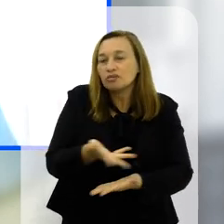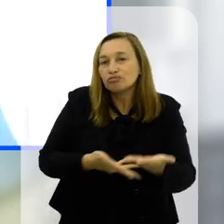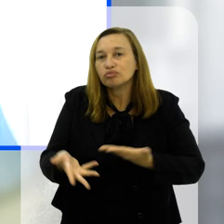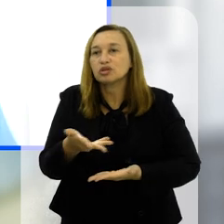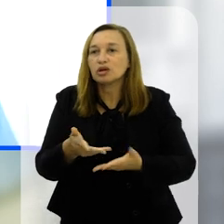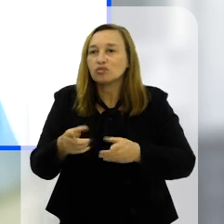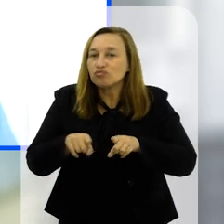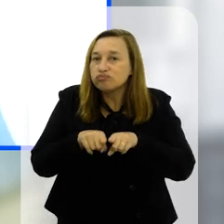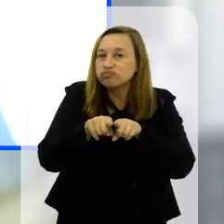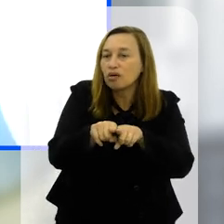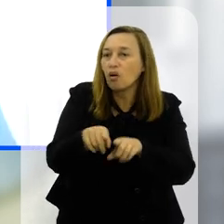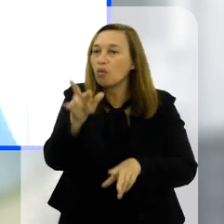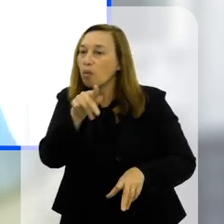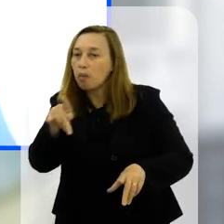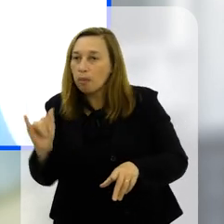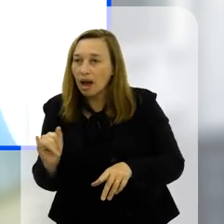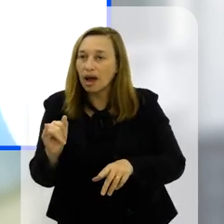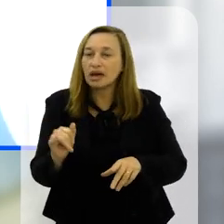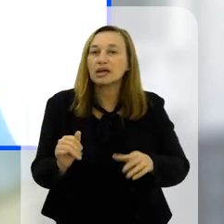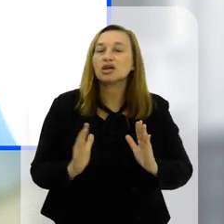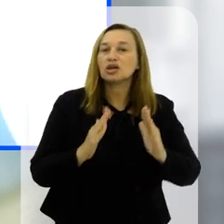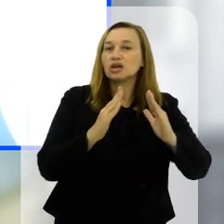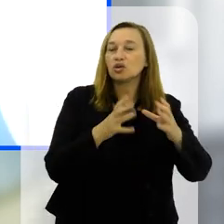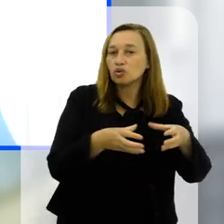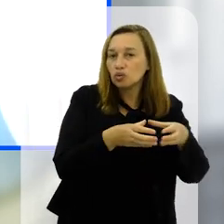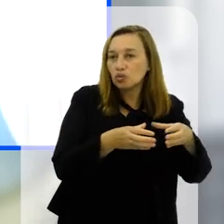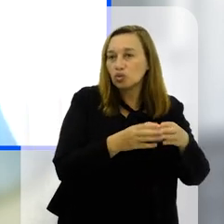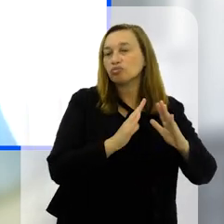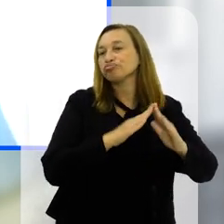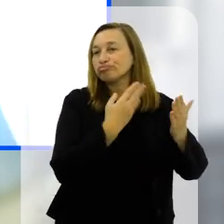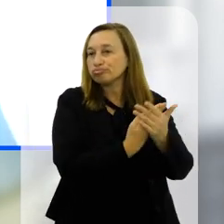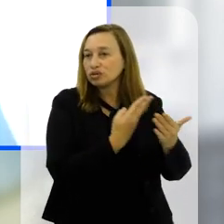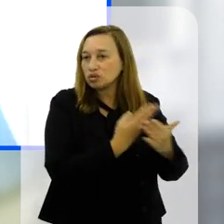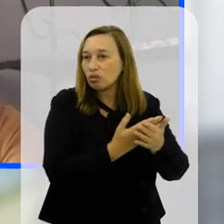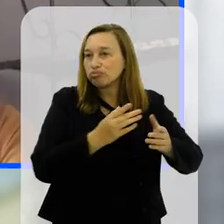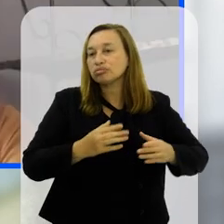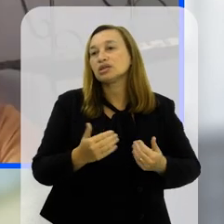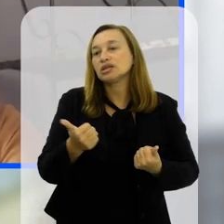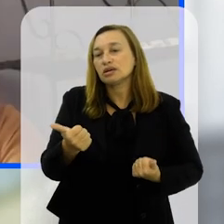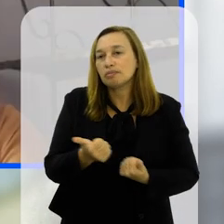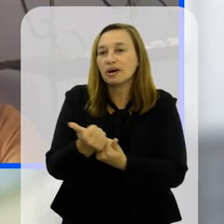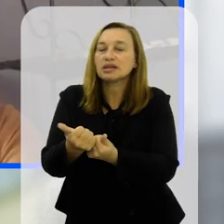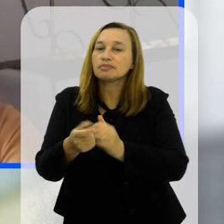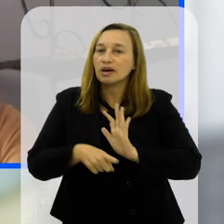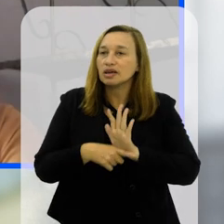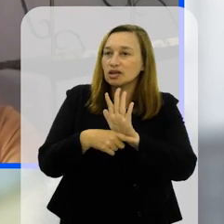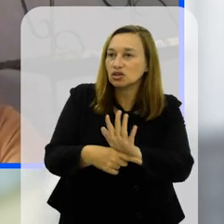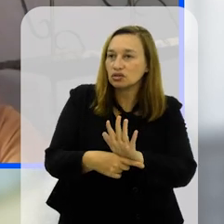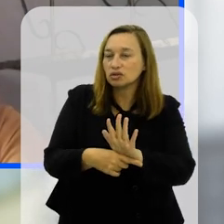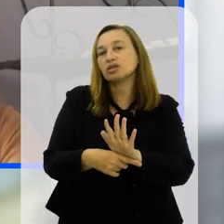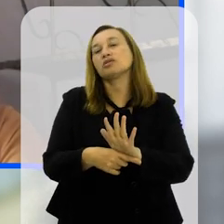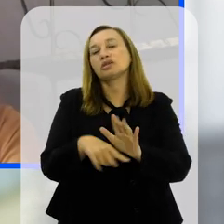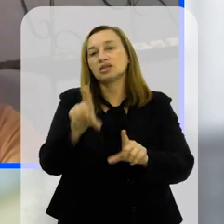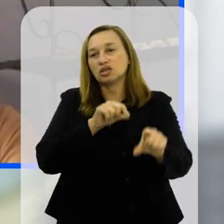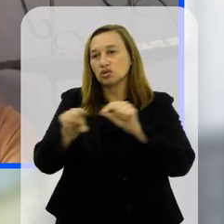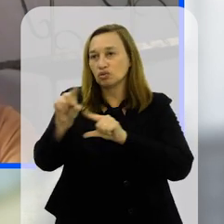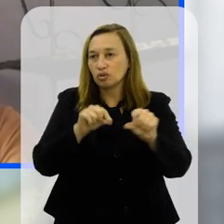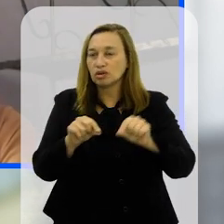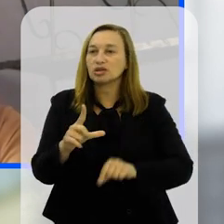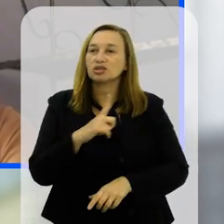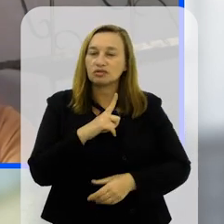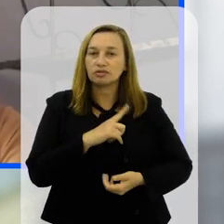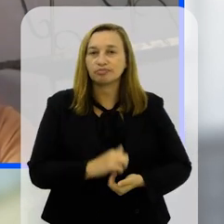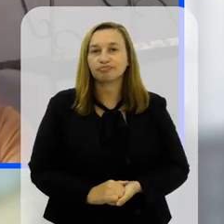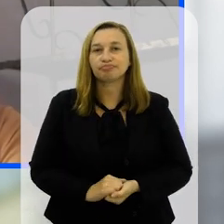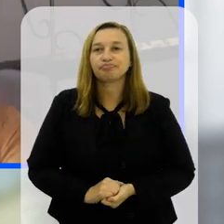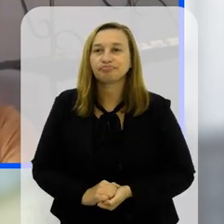dos pais e dos demais colaboradores da comunidade escolar ali no sentido de participar e contribuir com essa tomada de decisão que nós